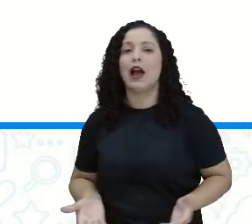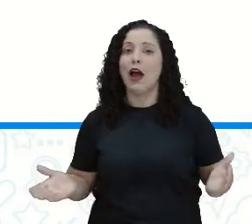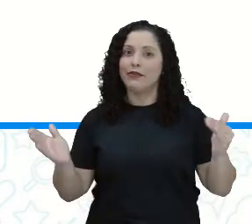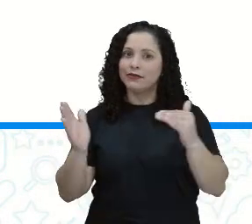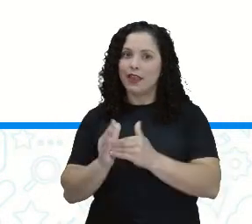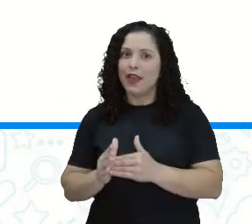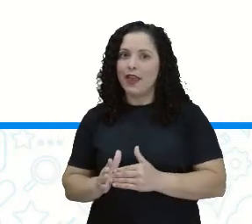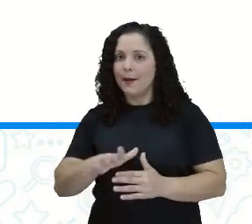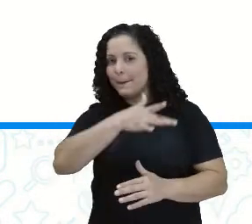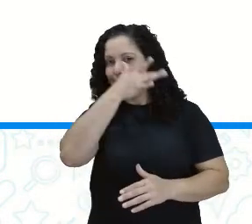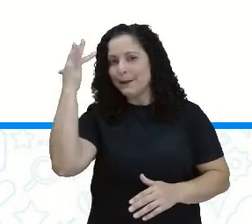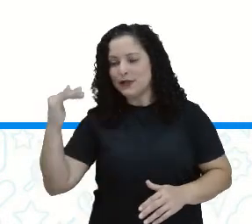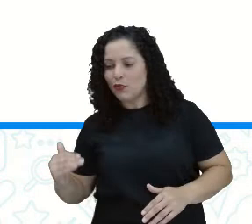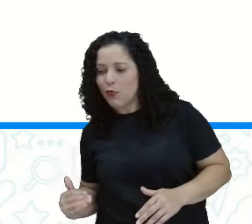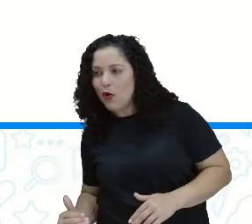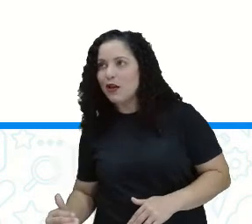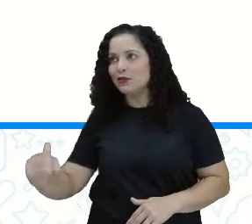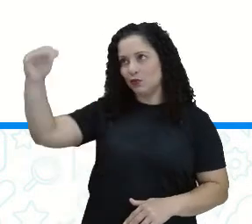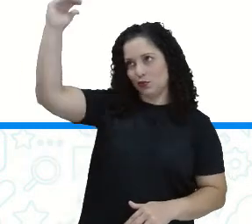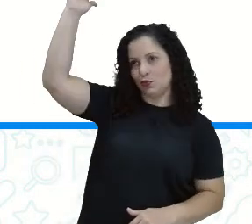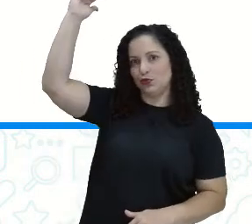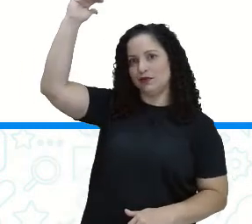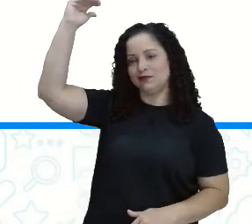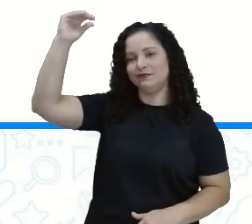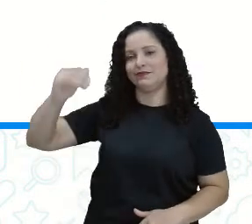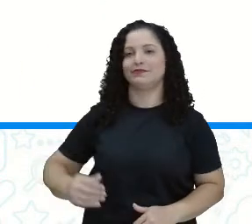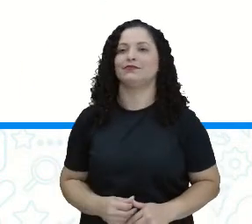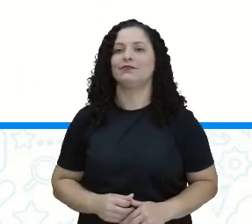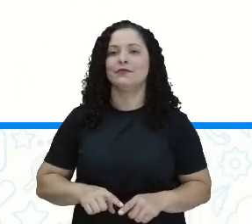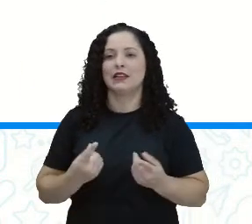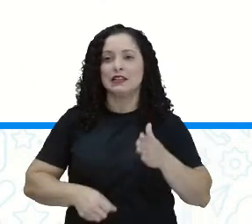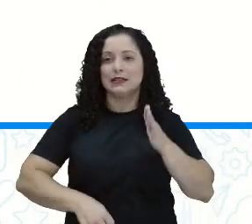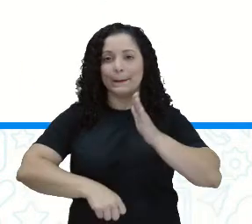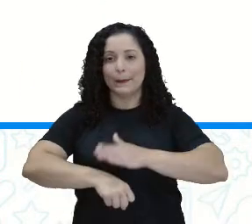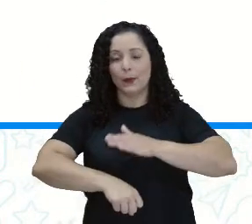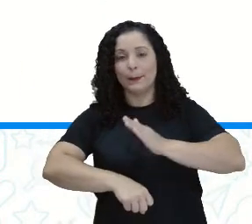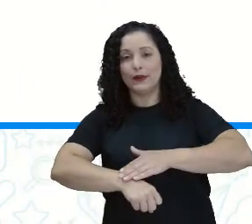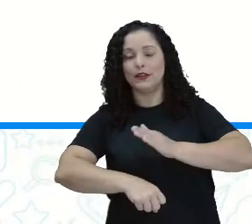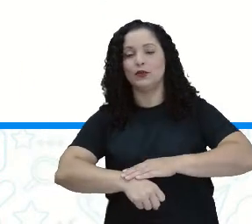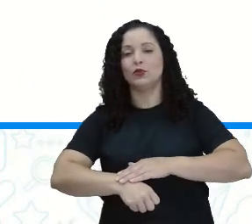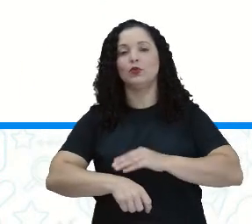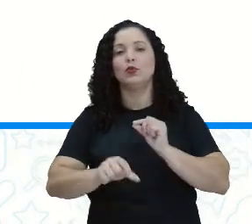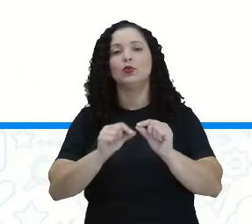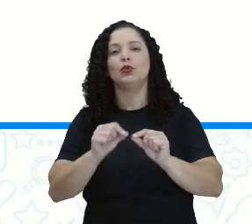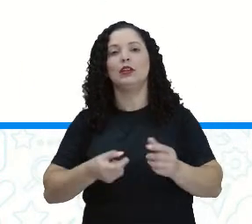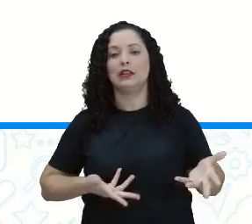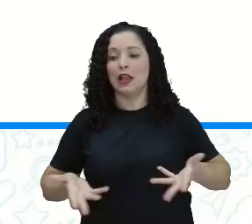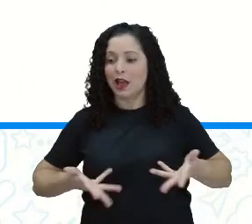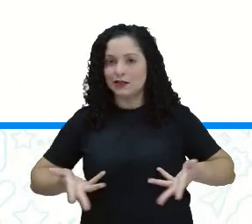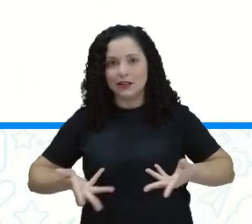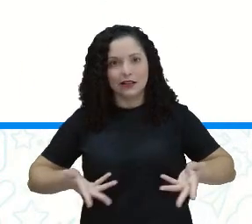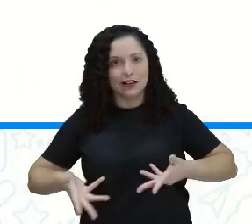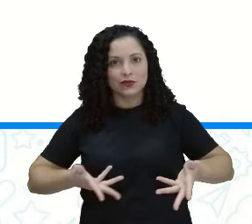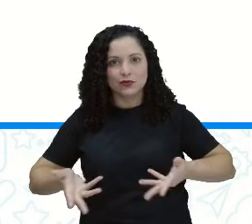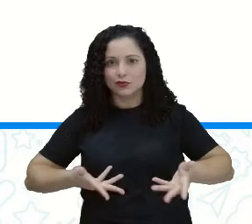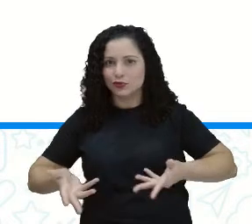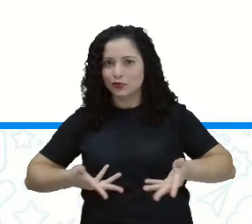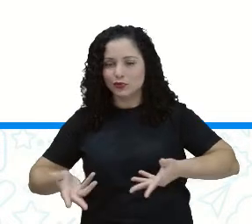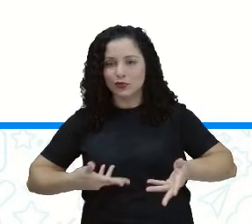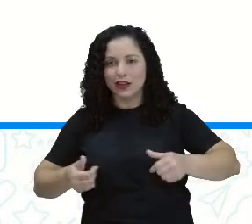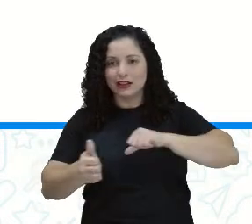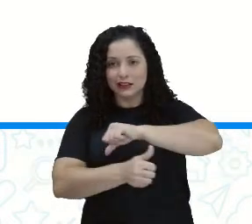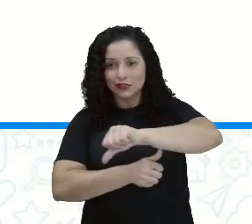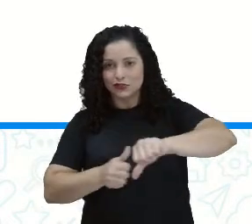adulta, sendo esse momento marcado por grandes acelerações das